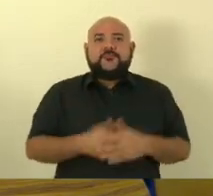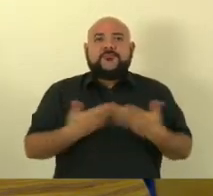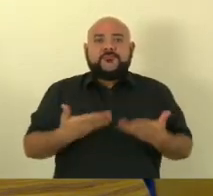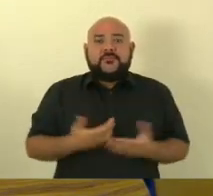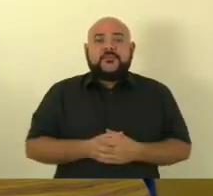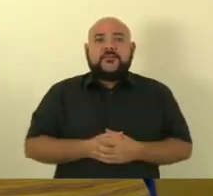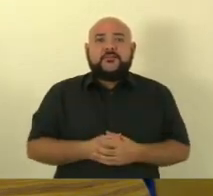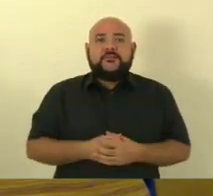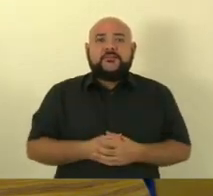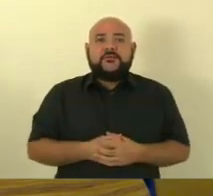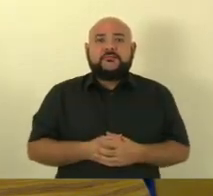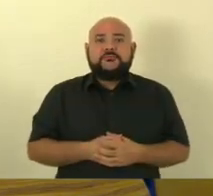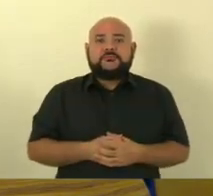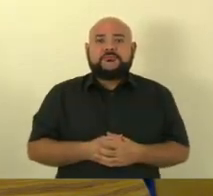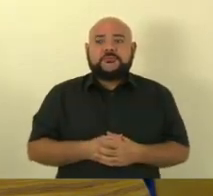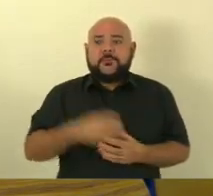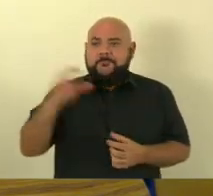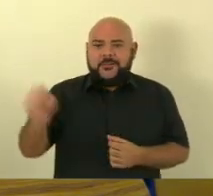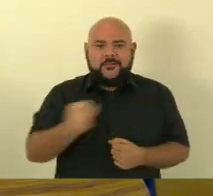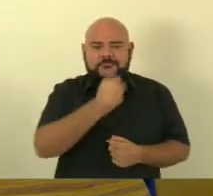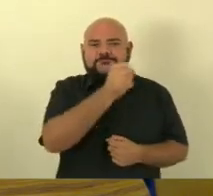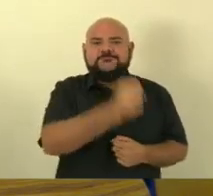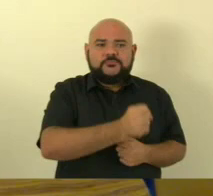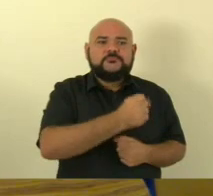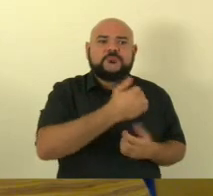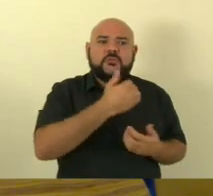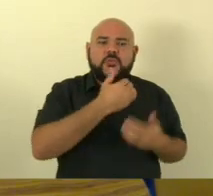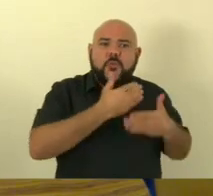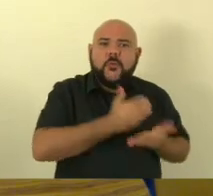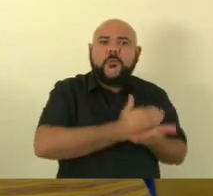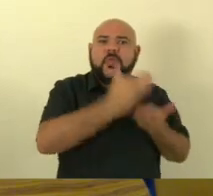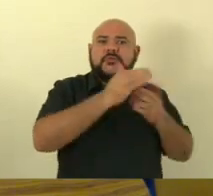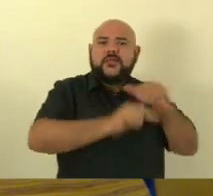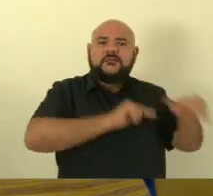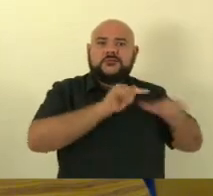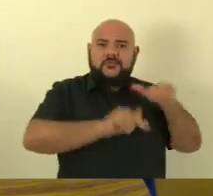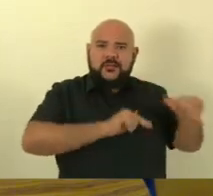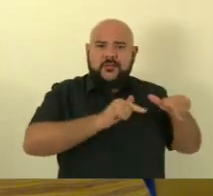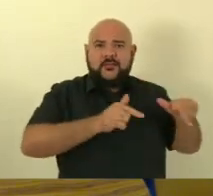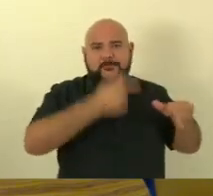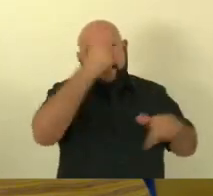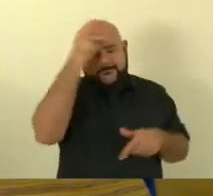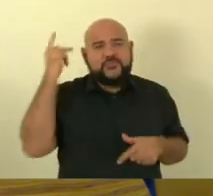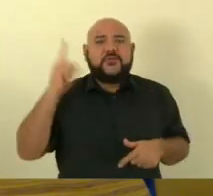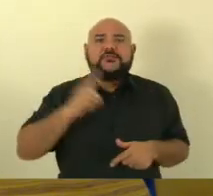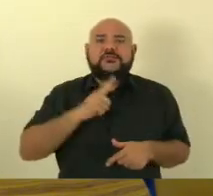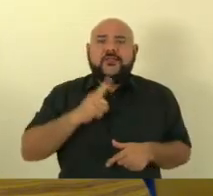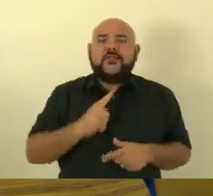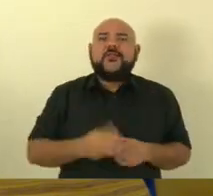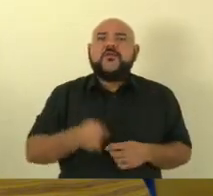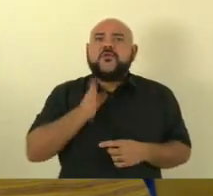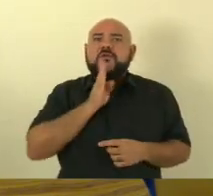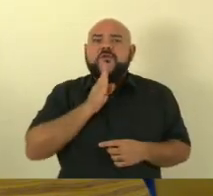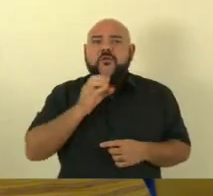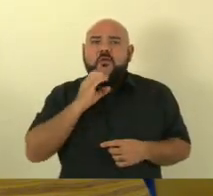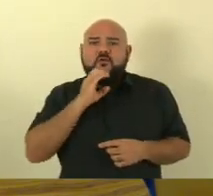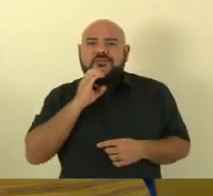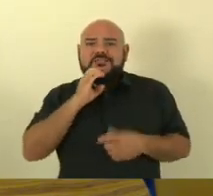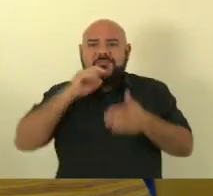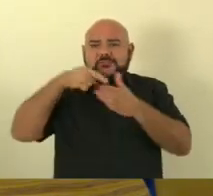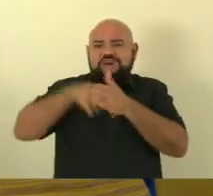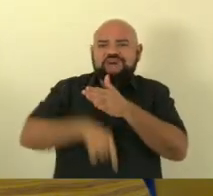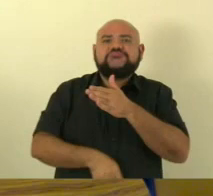geração preparada pessoas que têm um conhecimento né fantástico